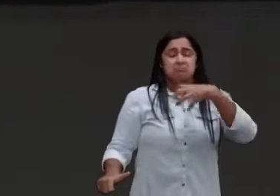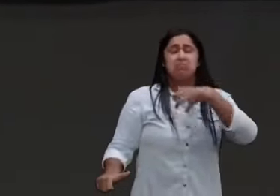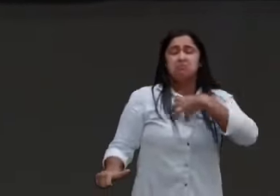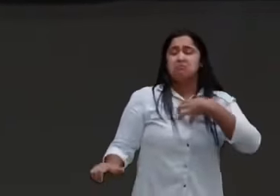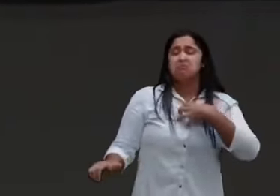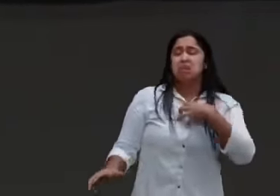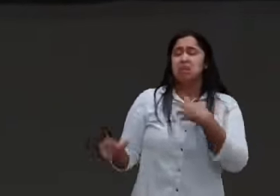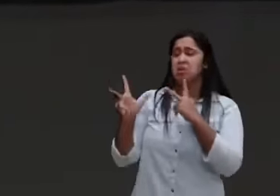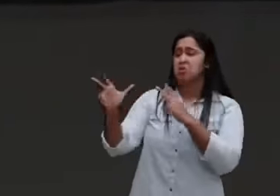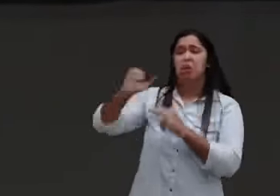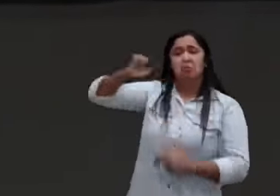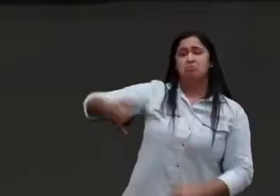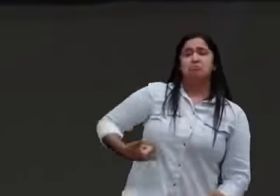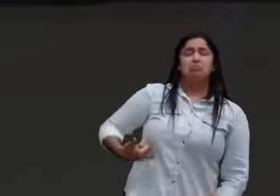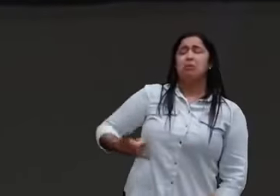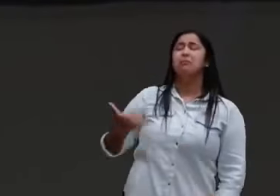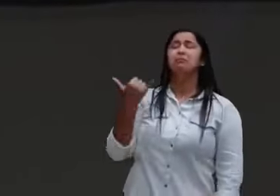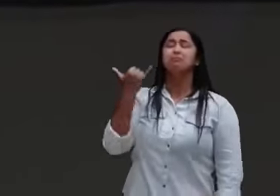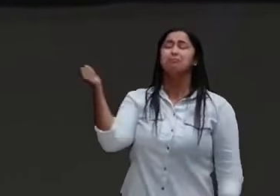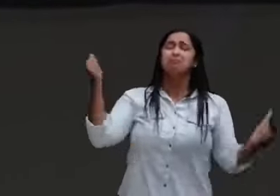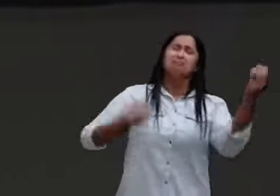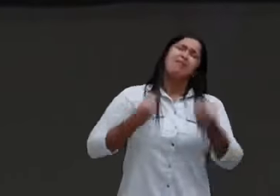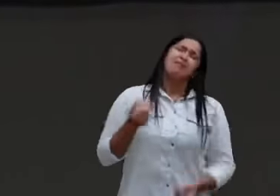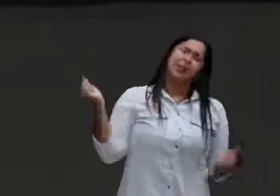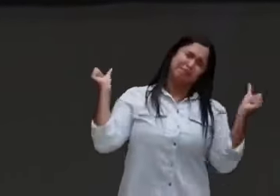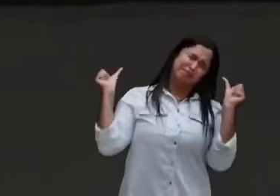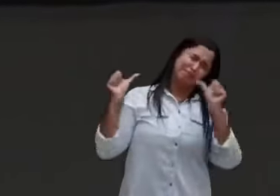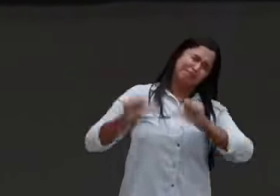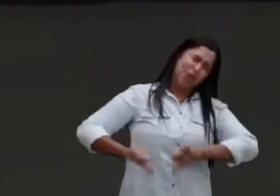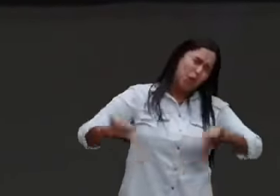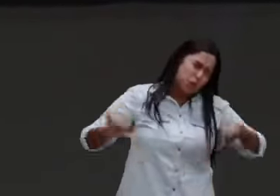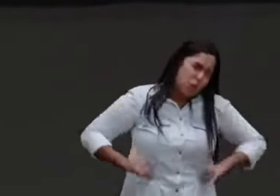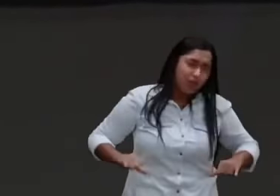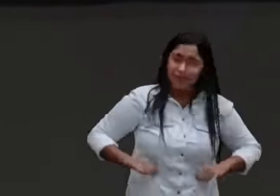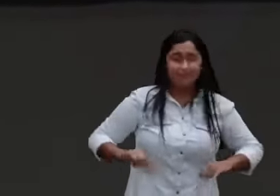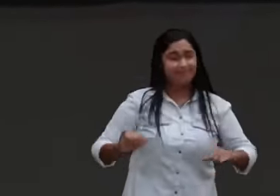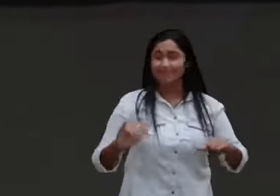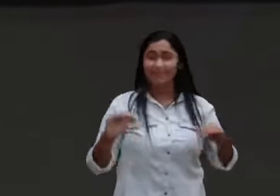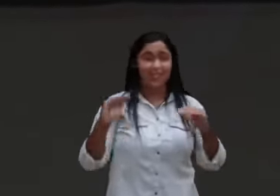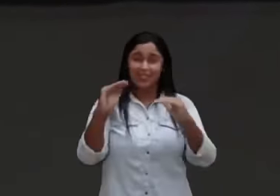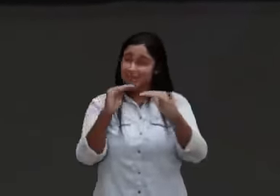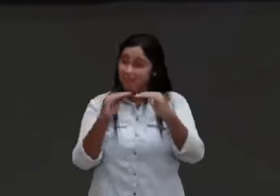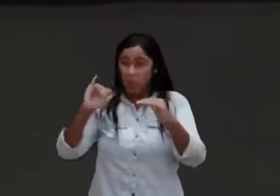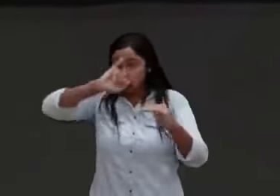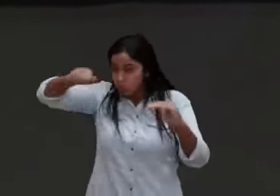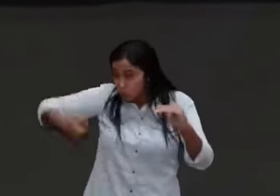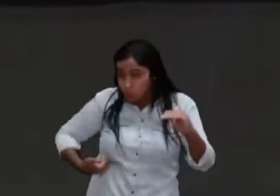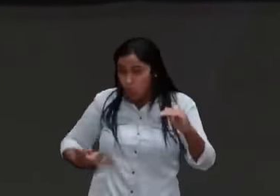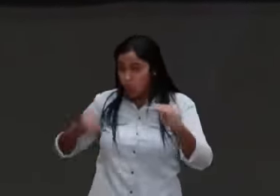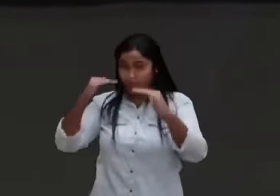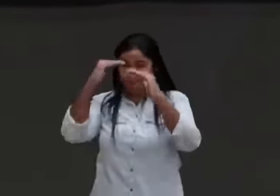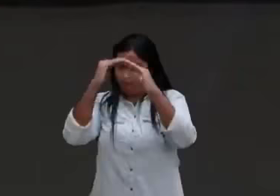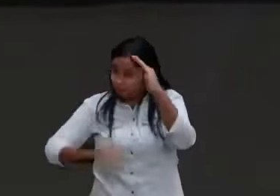o Paulo passou pelo que passou, sofreu que nem um condenado, por amor ao Evangelho,